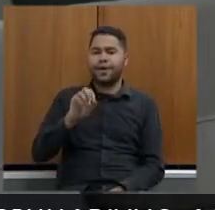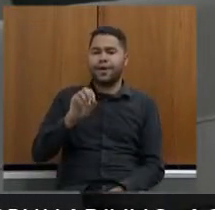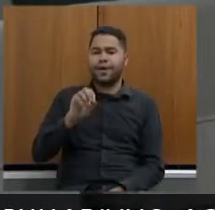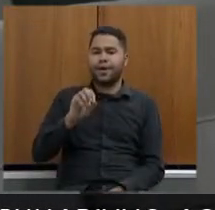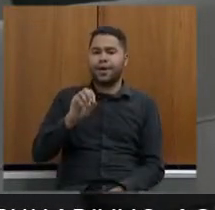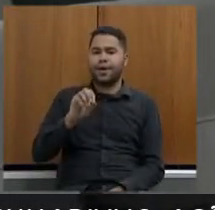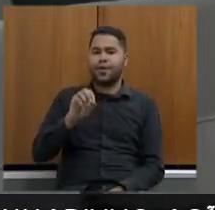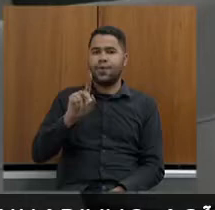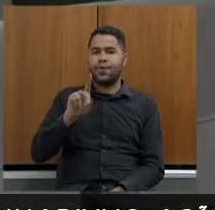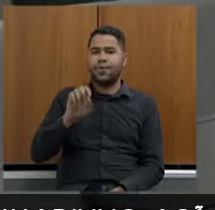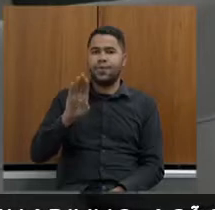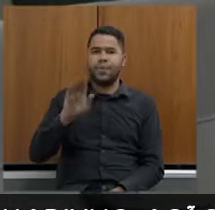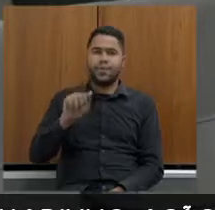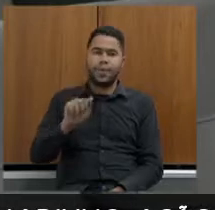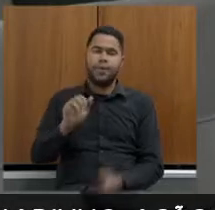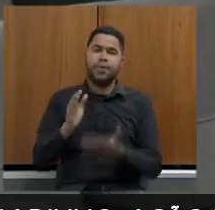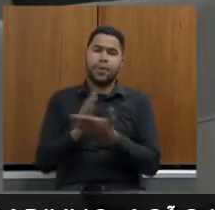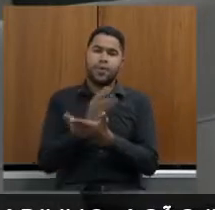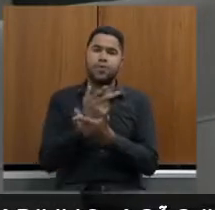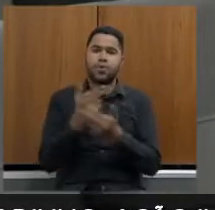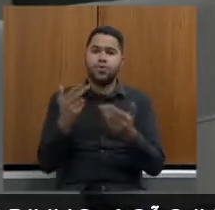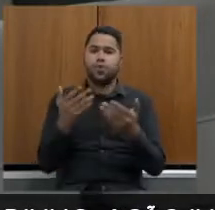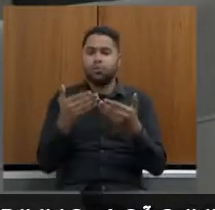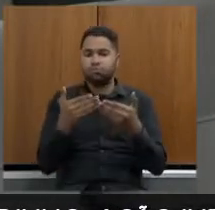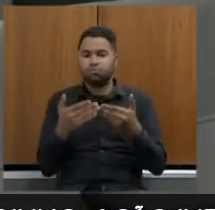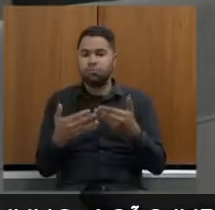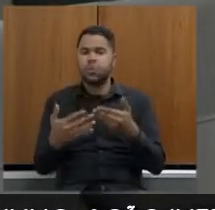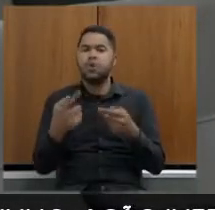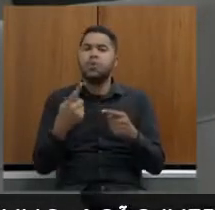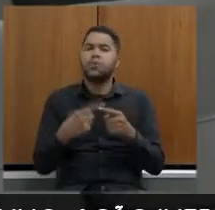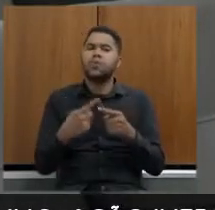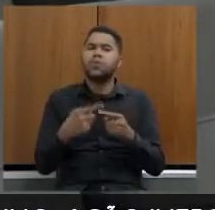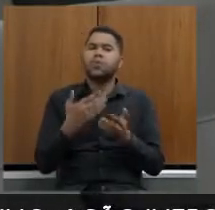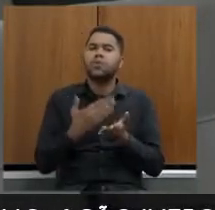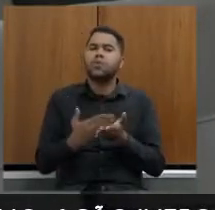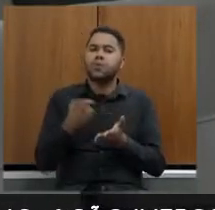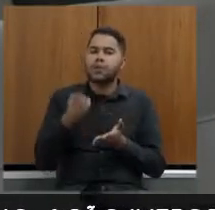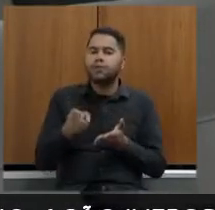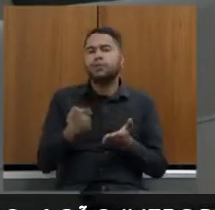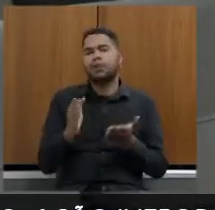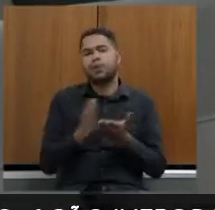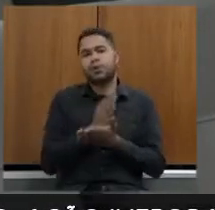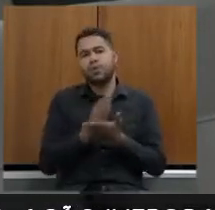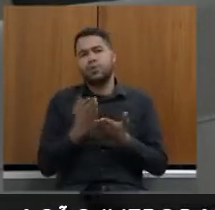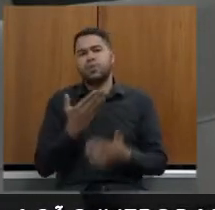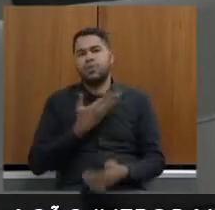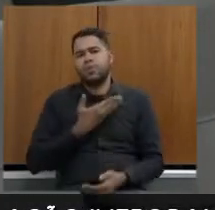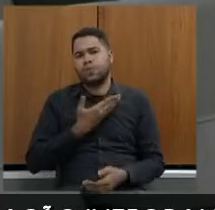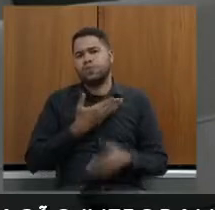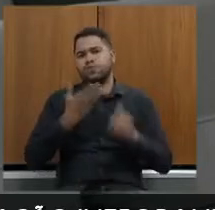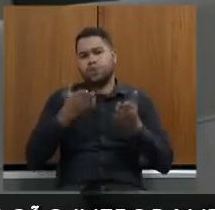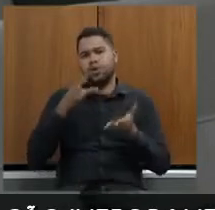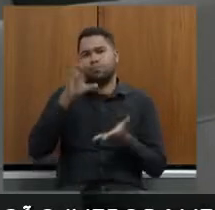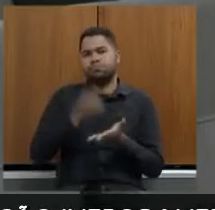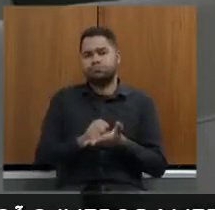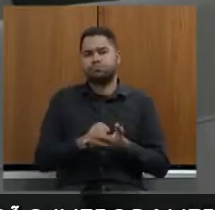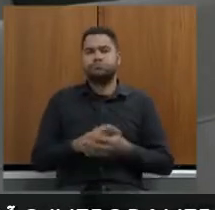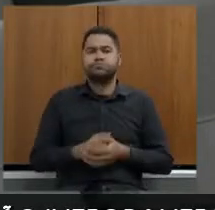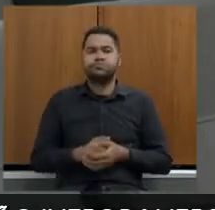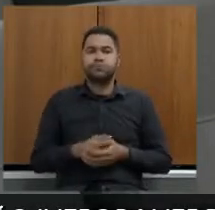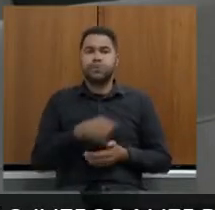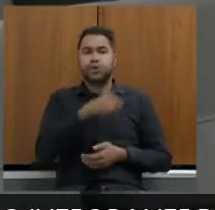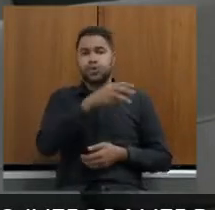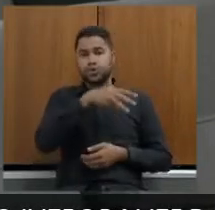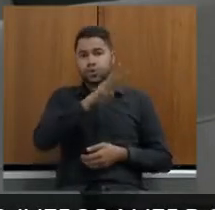Rio já tem lá algumas coisas adiantadas por que não começar por ali alguns colegas nossos até registraram no